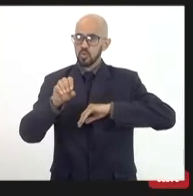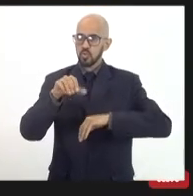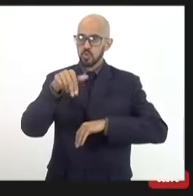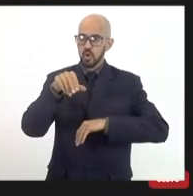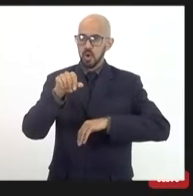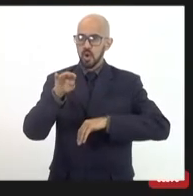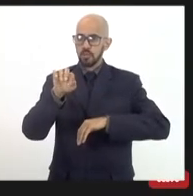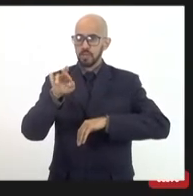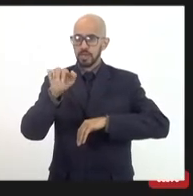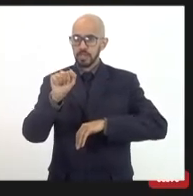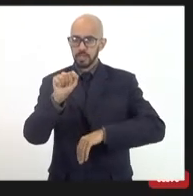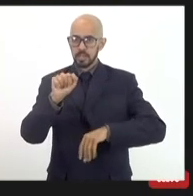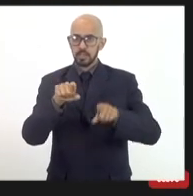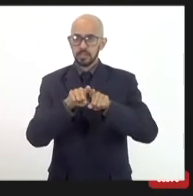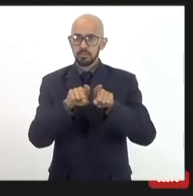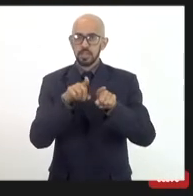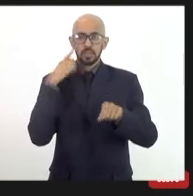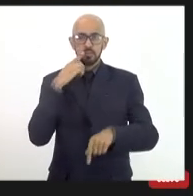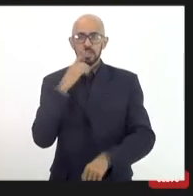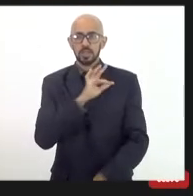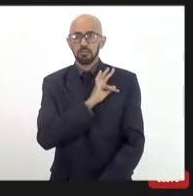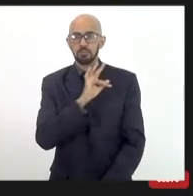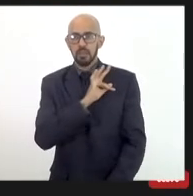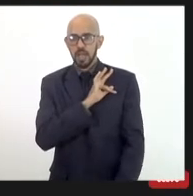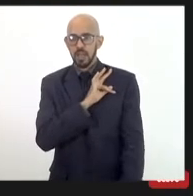a Marta Rocha, Joilson.